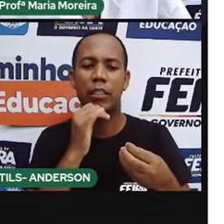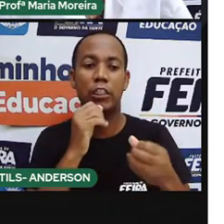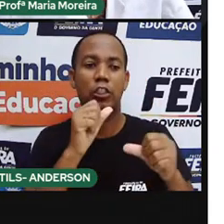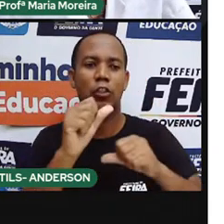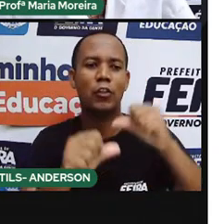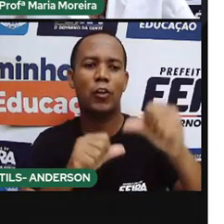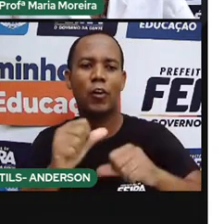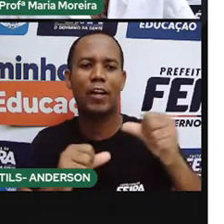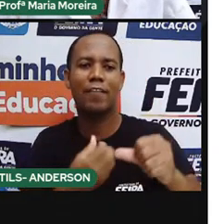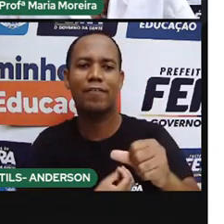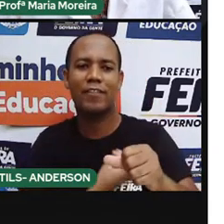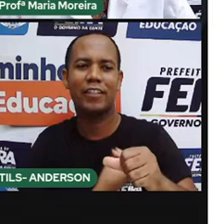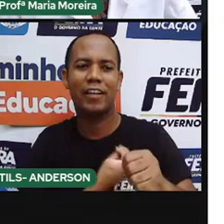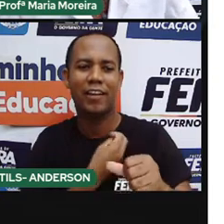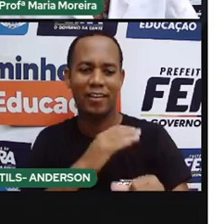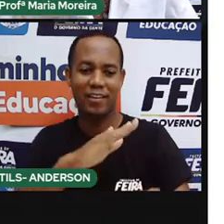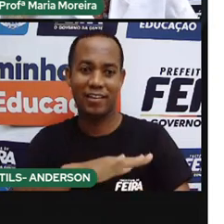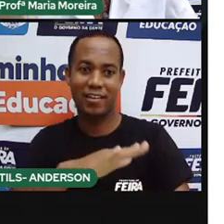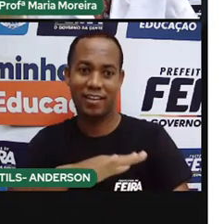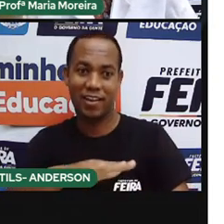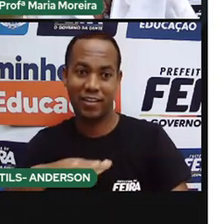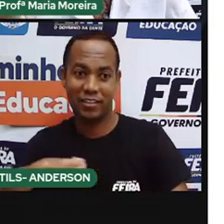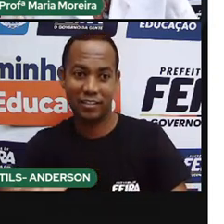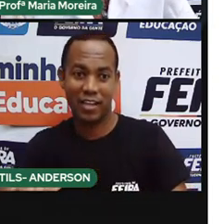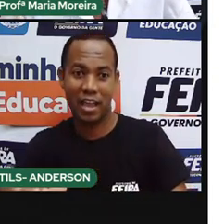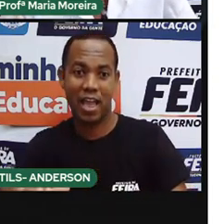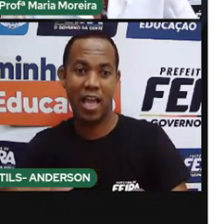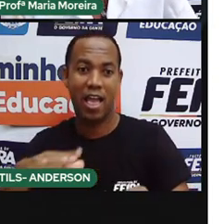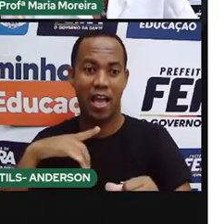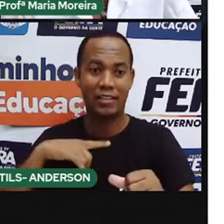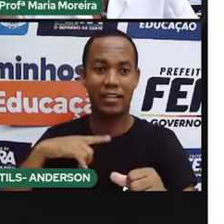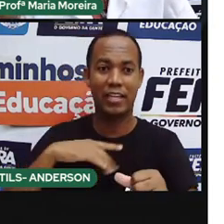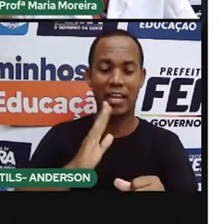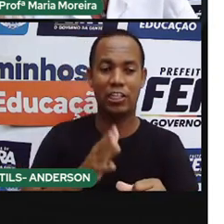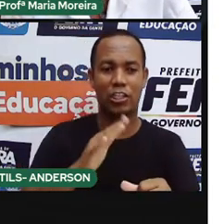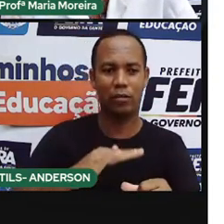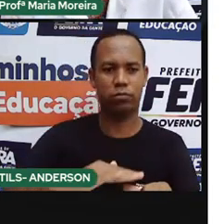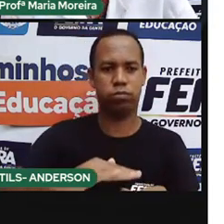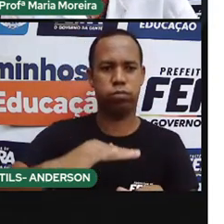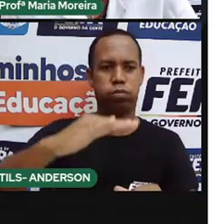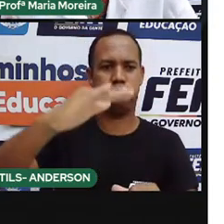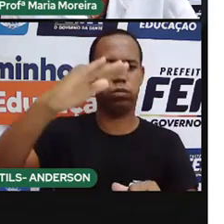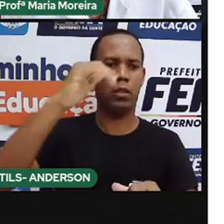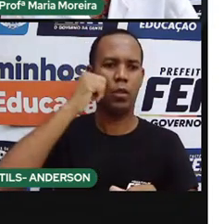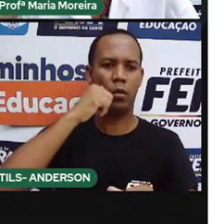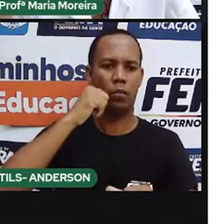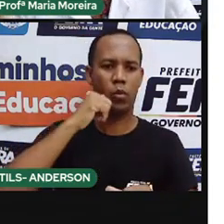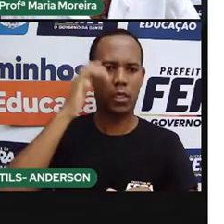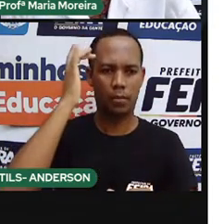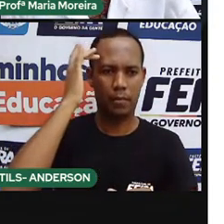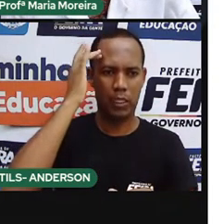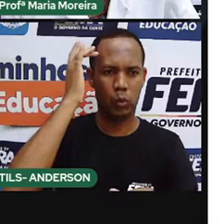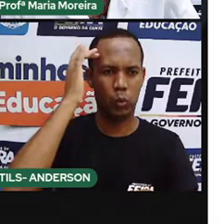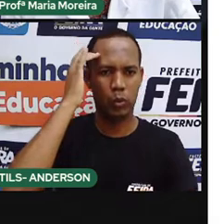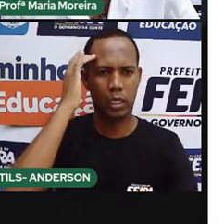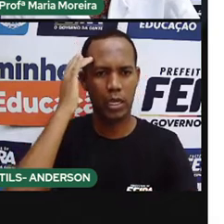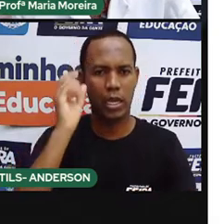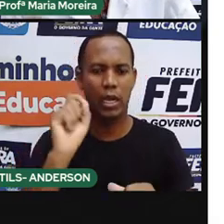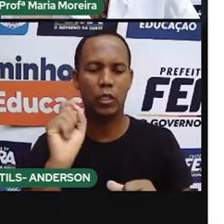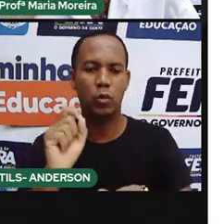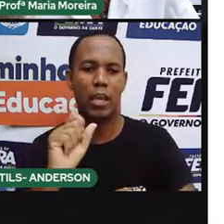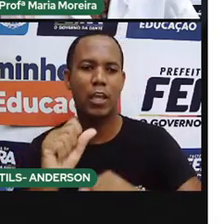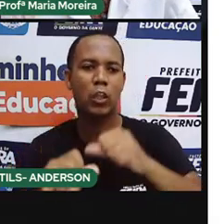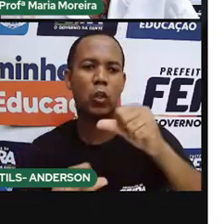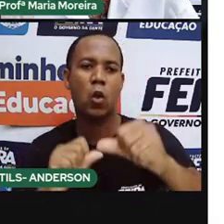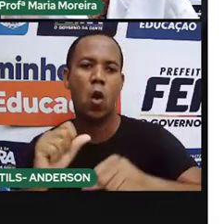adulta, assim como nós também. As meninas aí que tiveram festa de 15 anos, ou que terão festa de 15 anos,